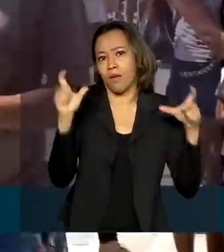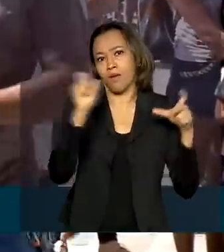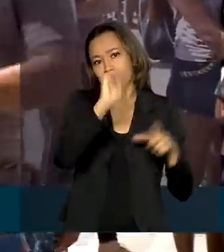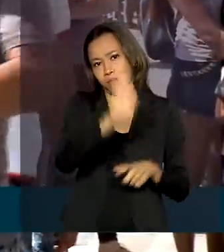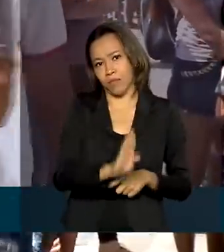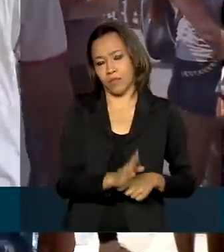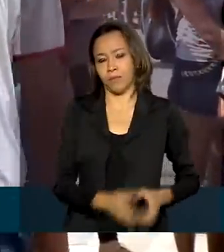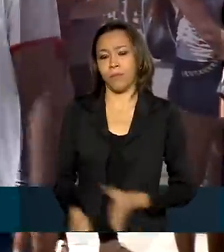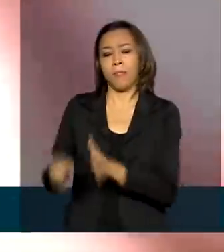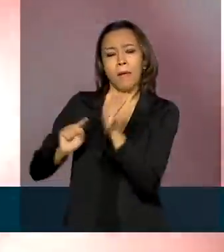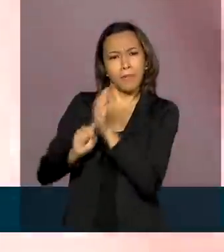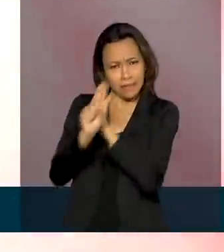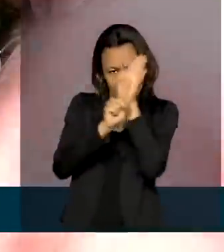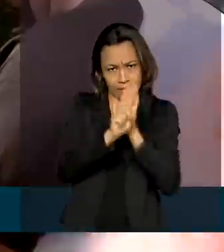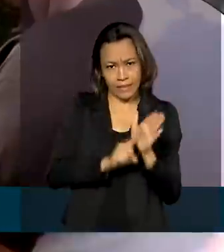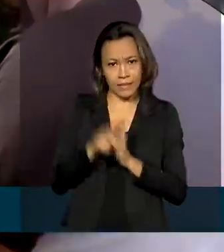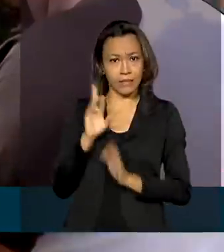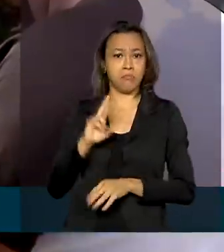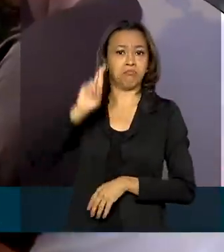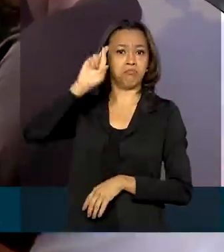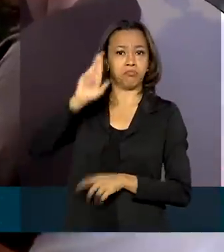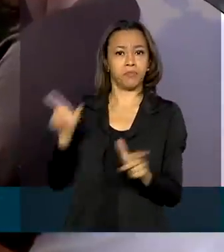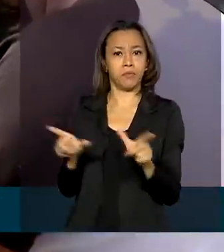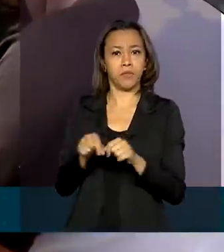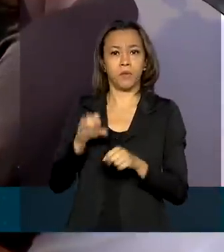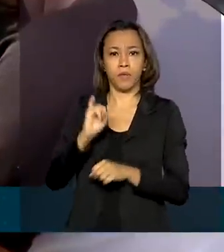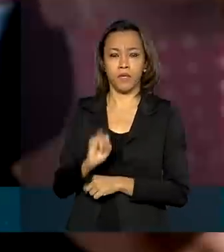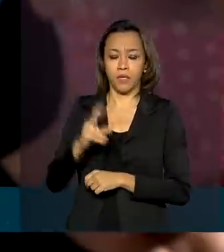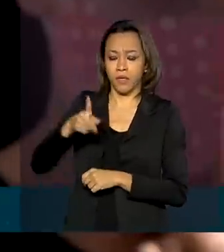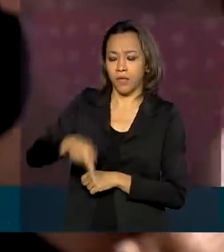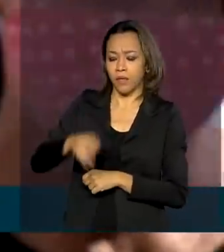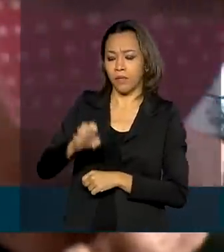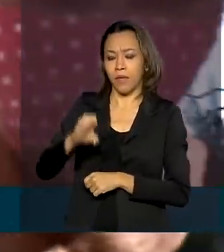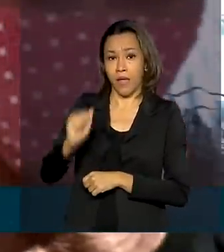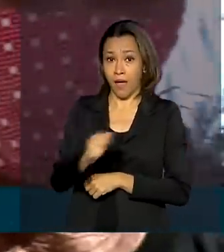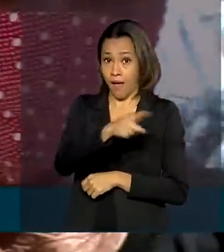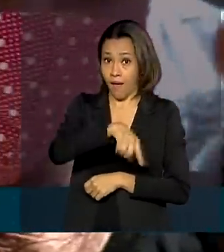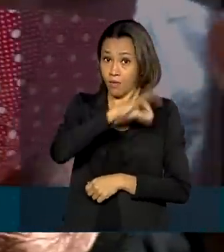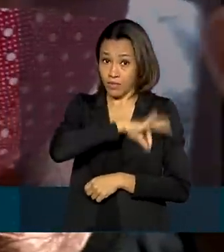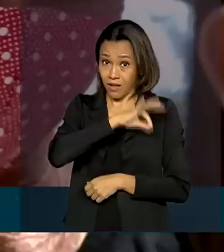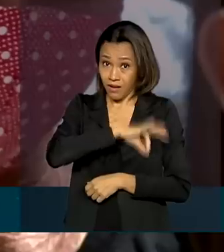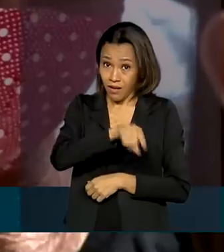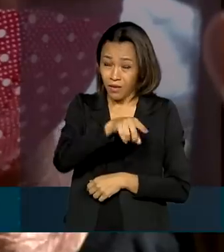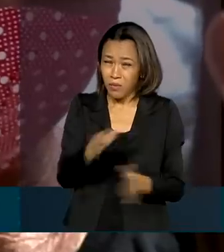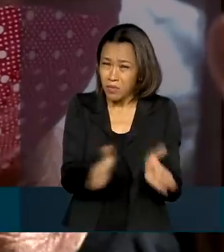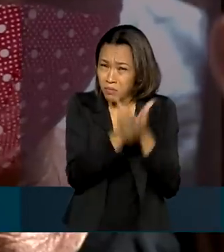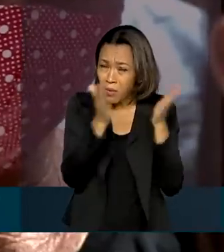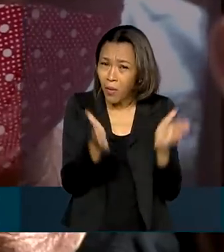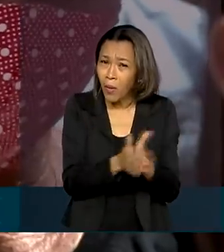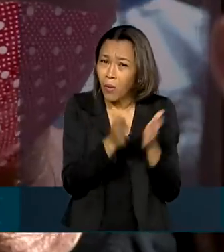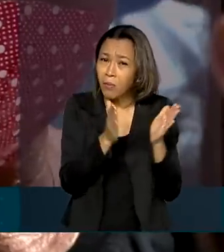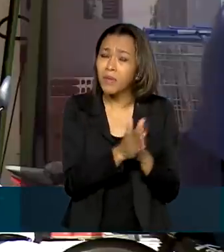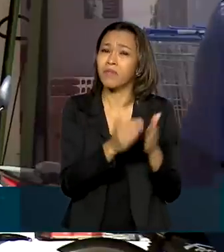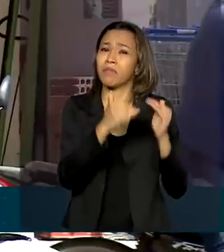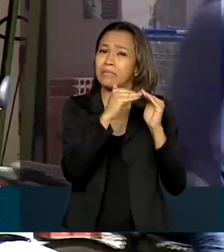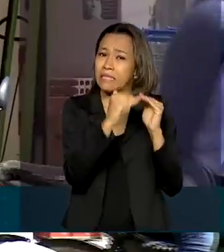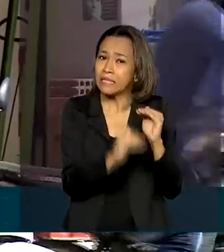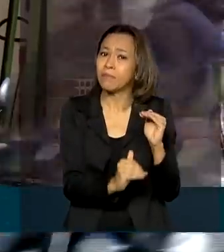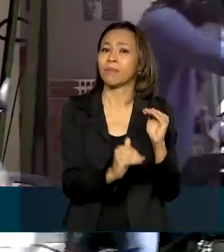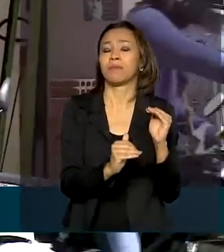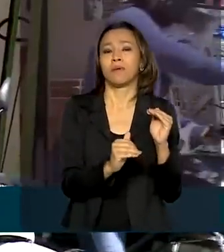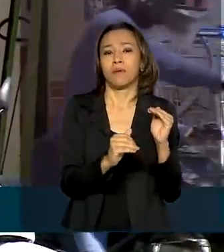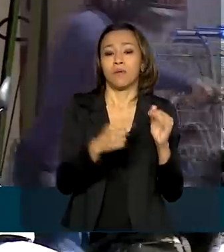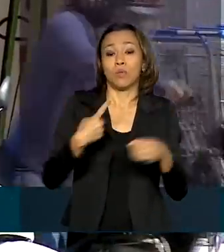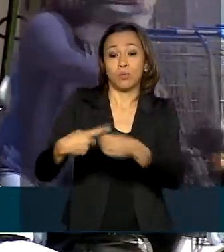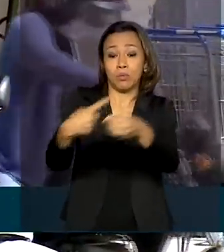acordo com dados do IPEA, a renda dos mais pobres foi 32% maior que o habitual em agosto. Entre